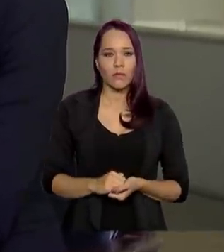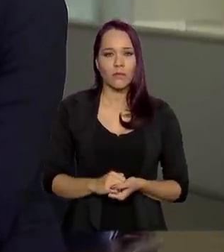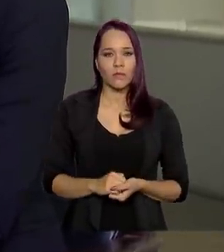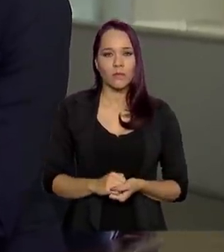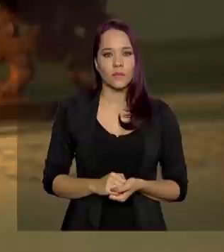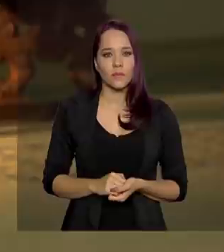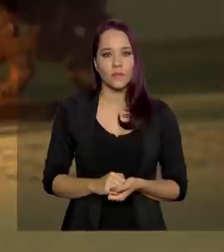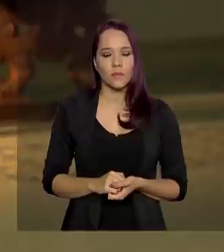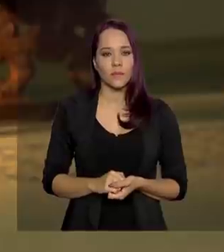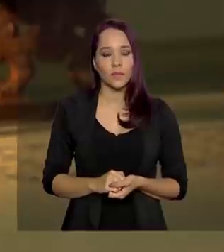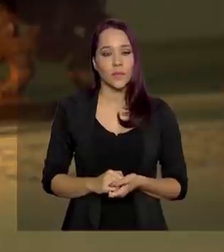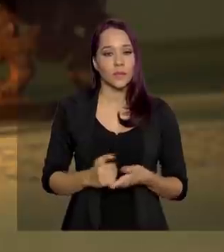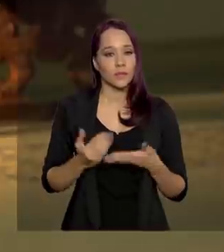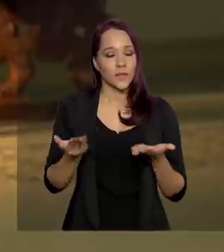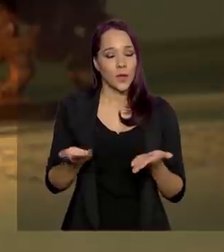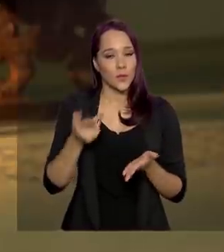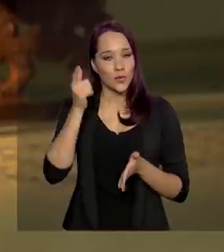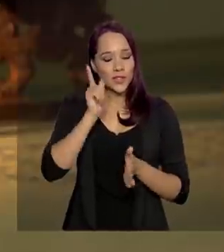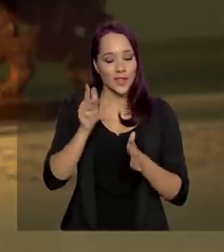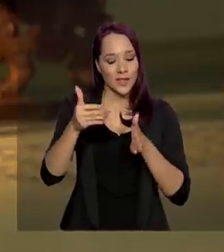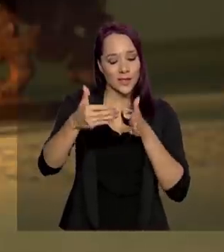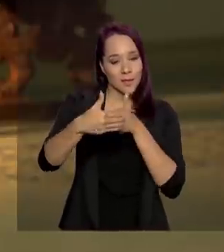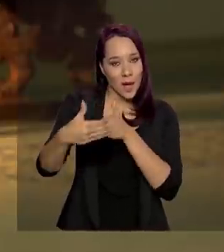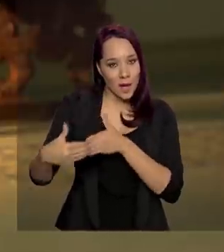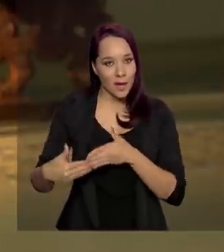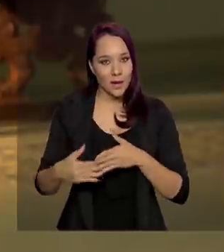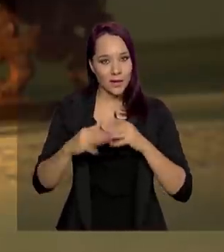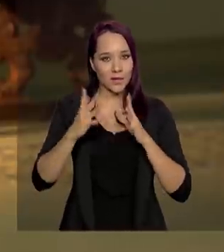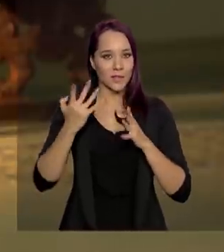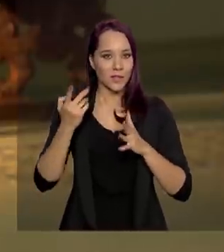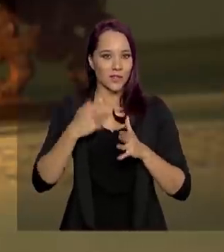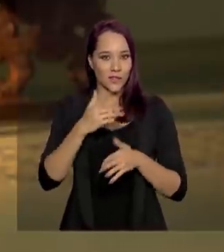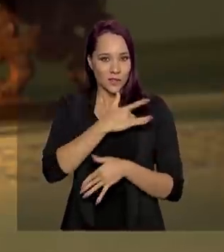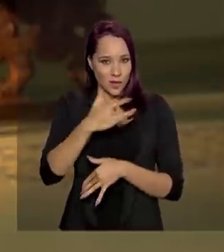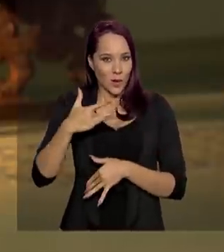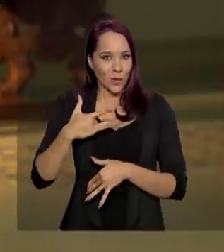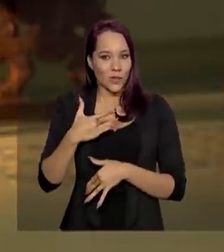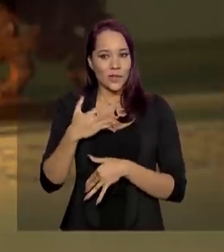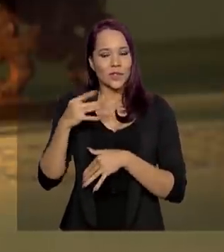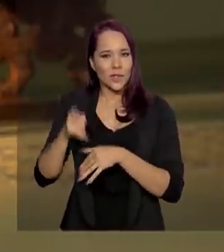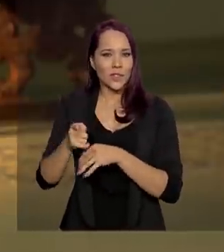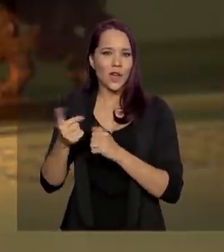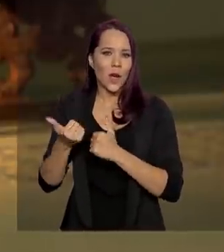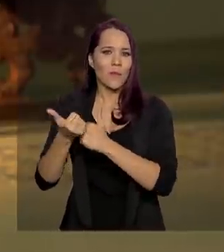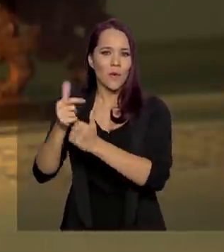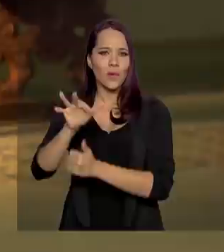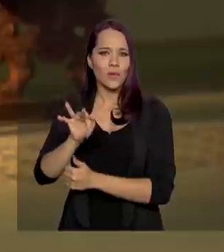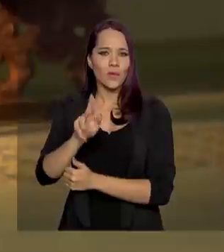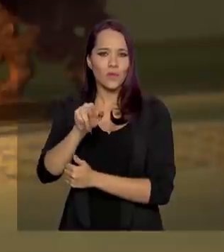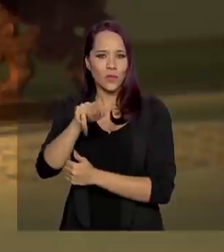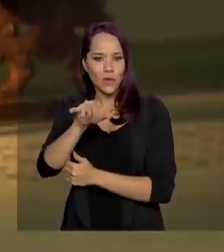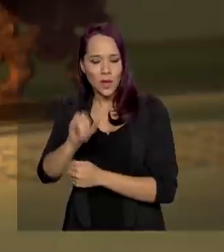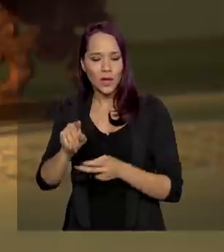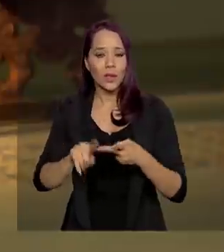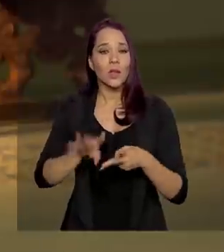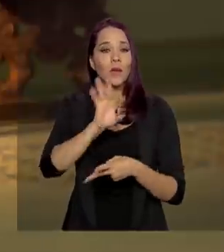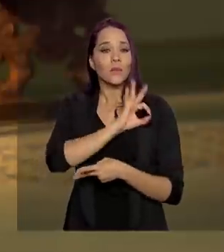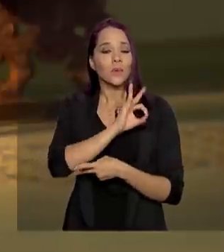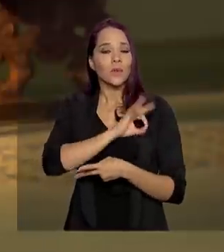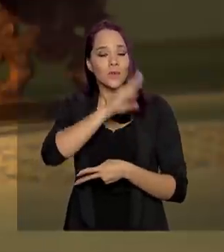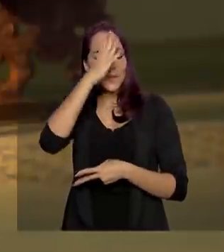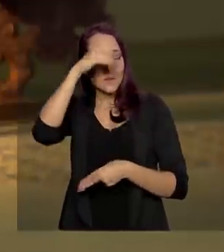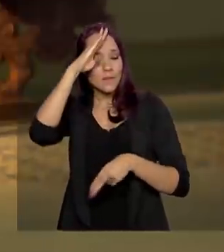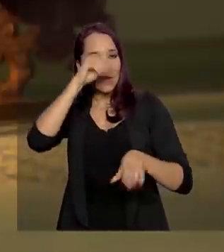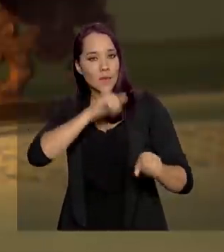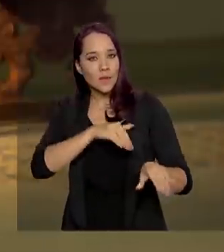pandemia? Para fazer as barreiras sanitárias, a gente tem contado muito com a ajuda da FUNAI, a Polícia Militar dos Estados,